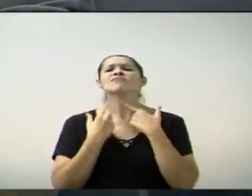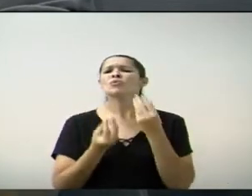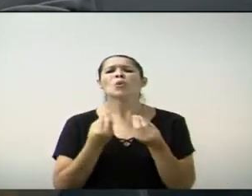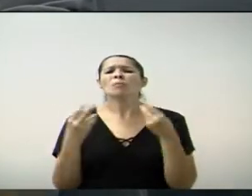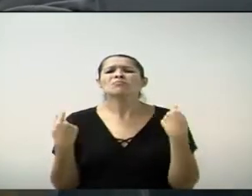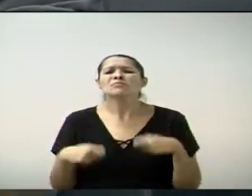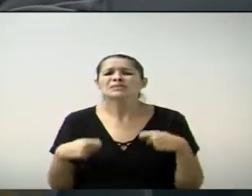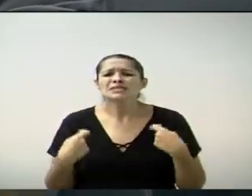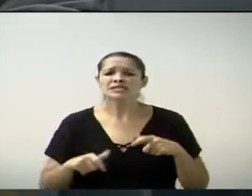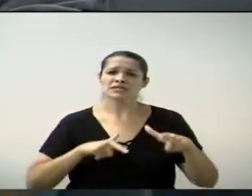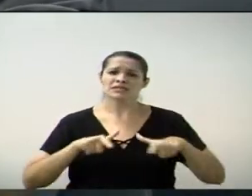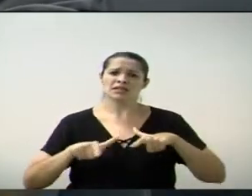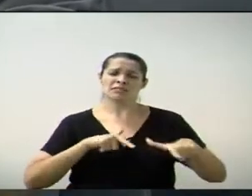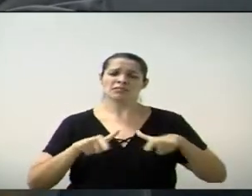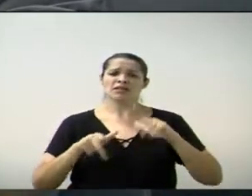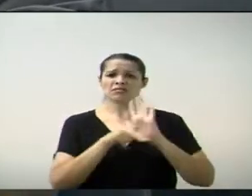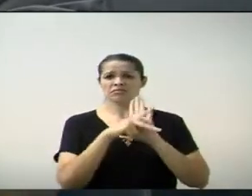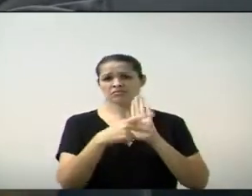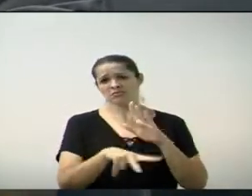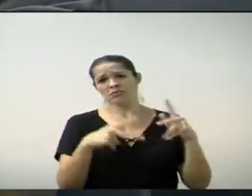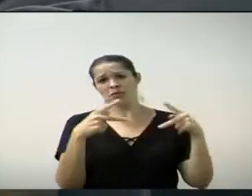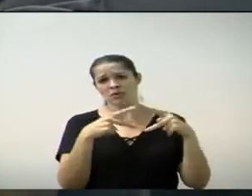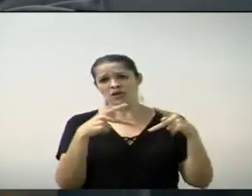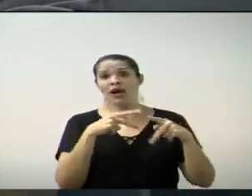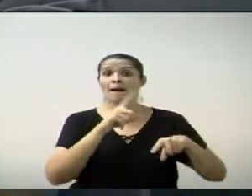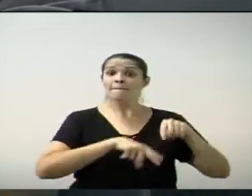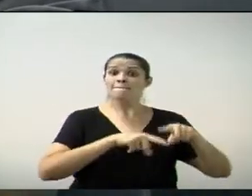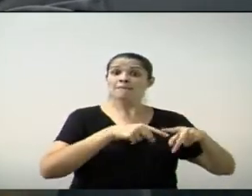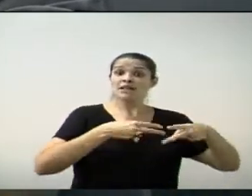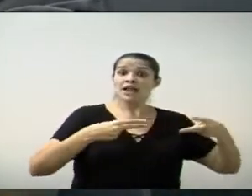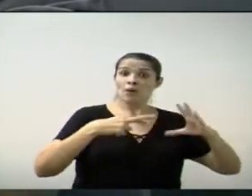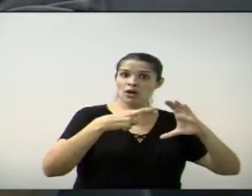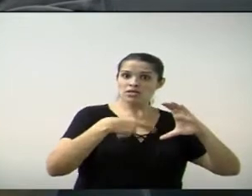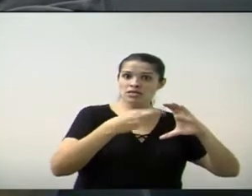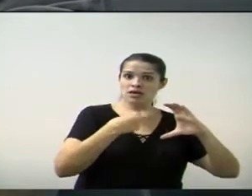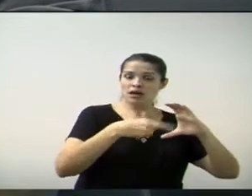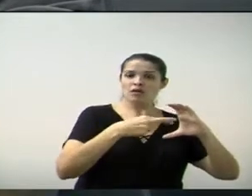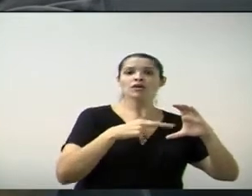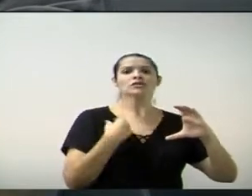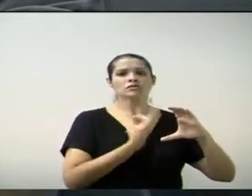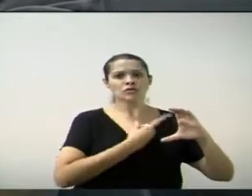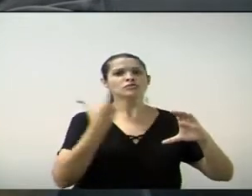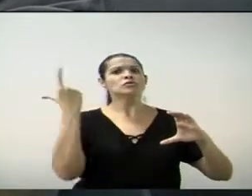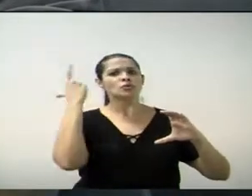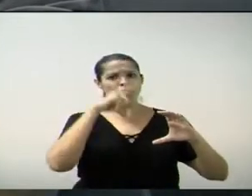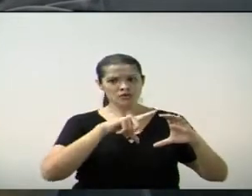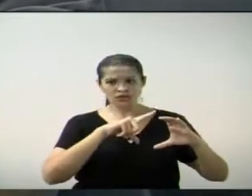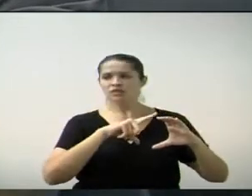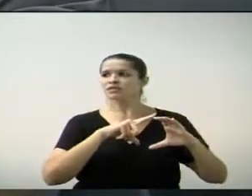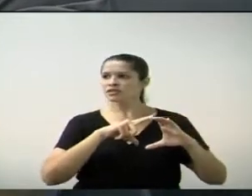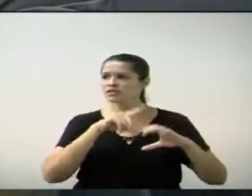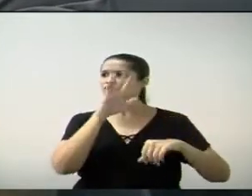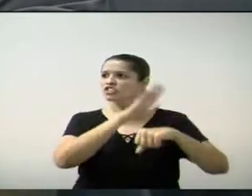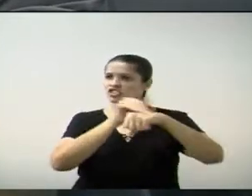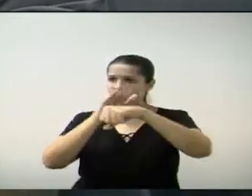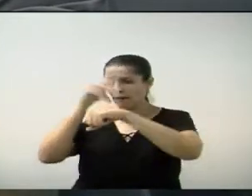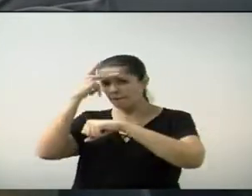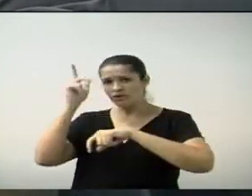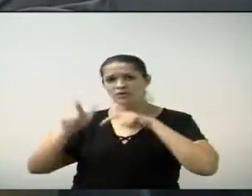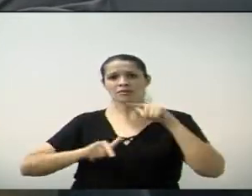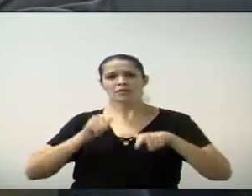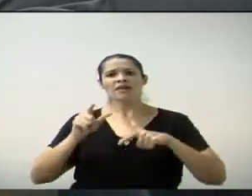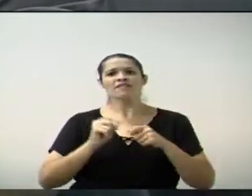de emprego no município. Com esse material reciclado, gente teria oportunidade de contratar mais mão de obra do município, fazendo